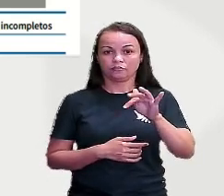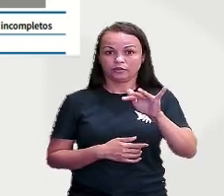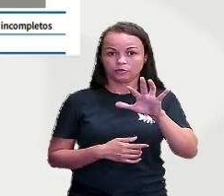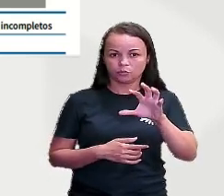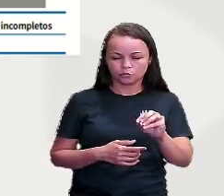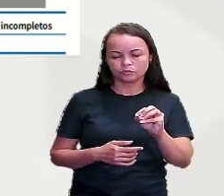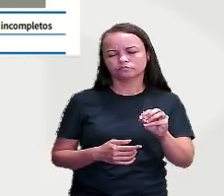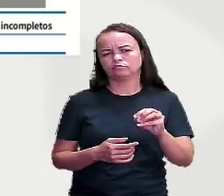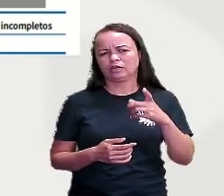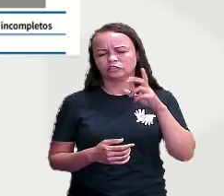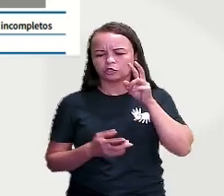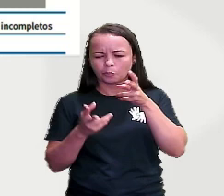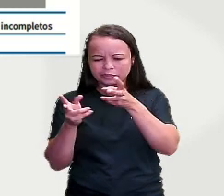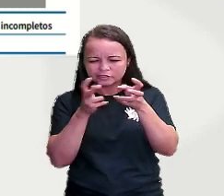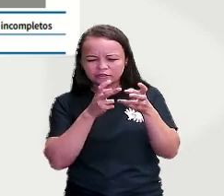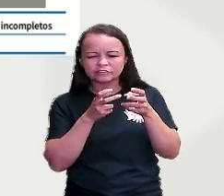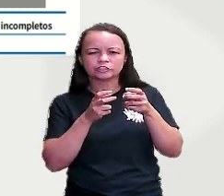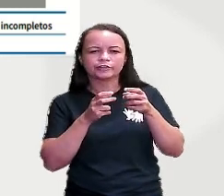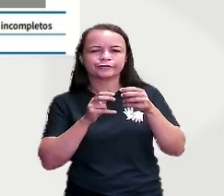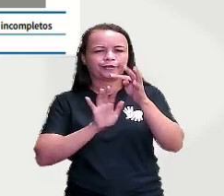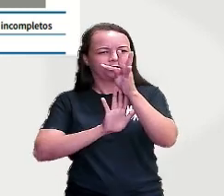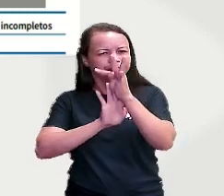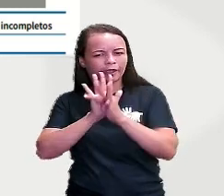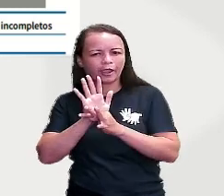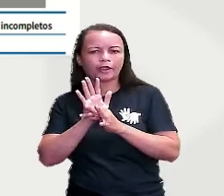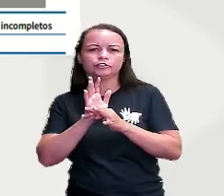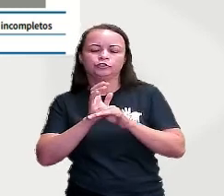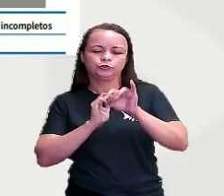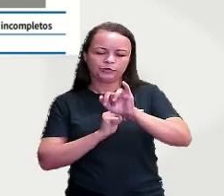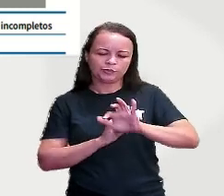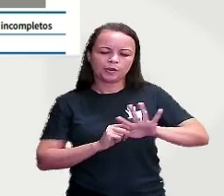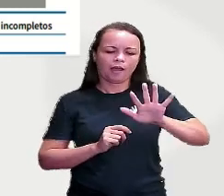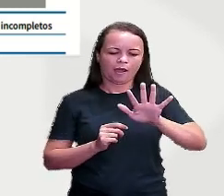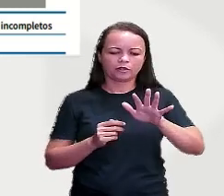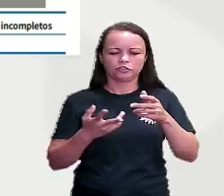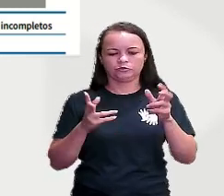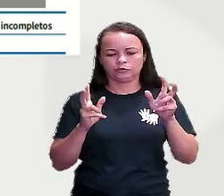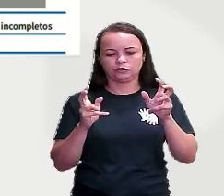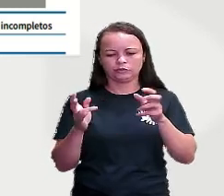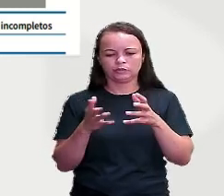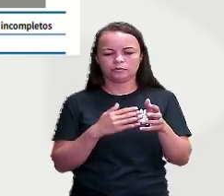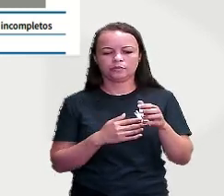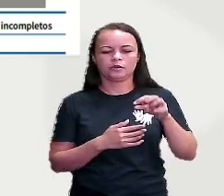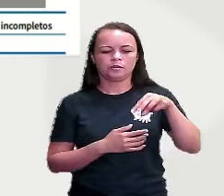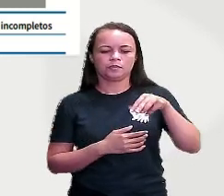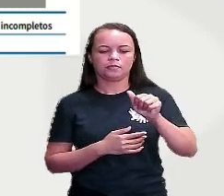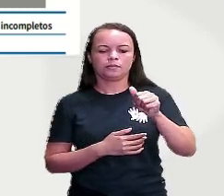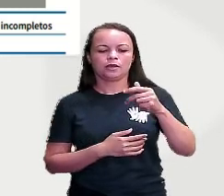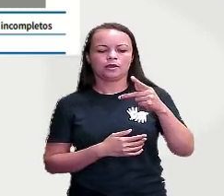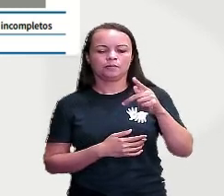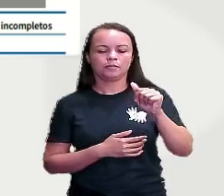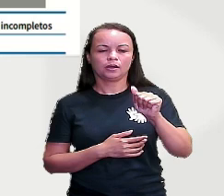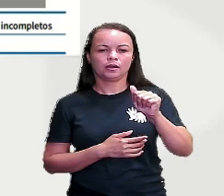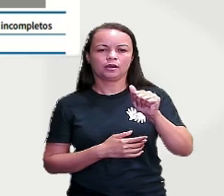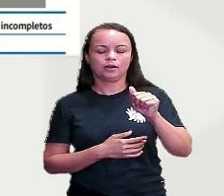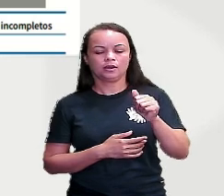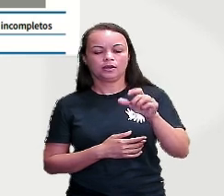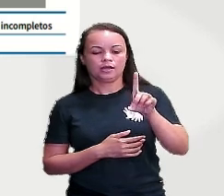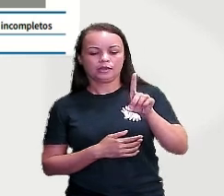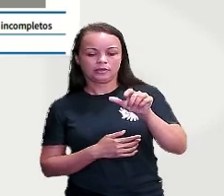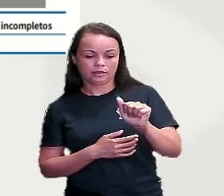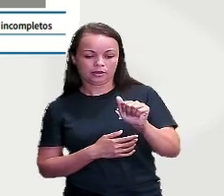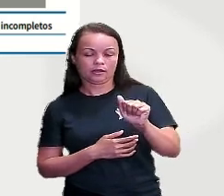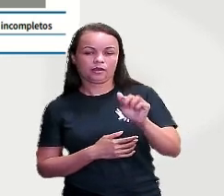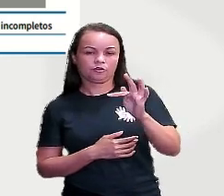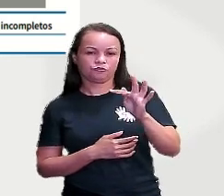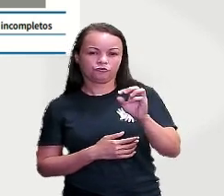textos formando aí esse infográfico. Então, o título é Mapa da Fome. Então, temos aí algumas regiões